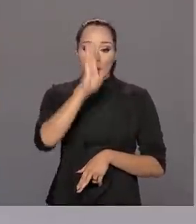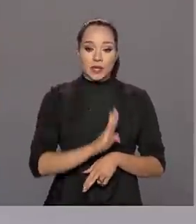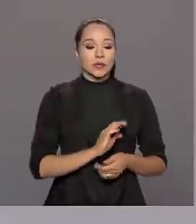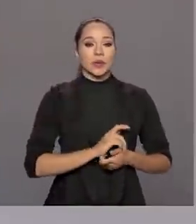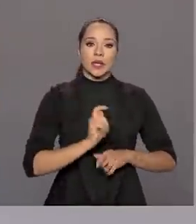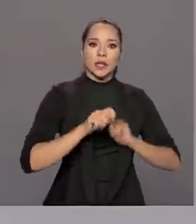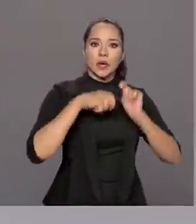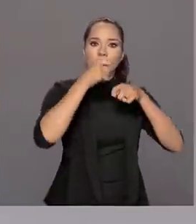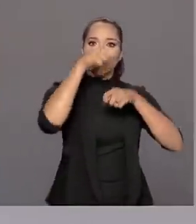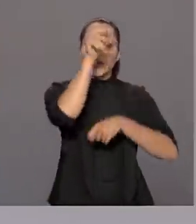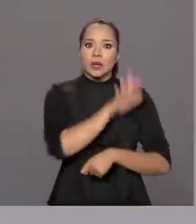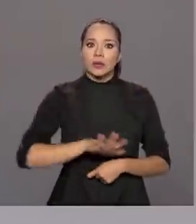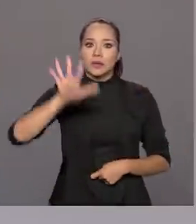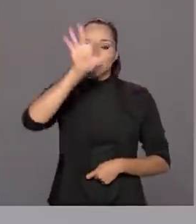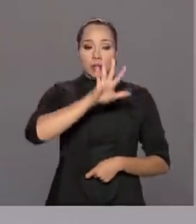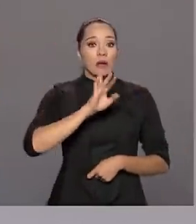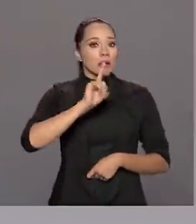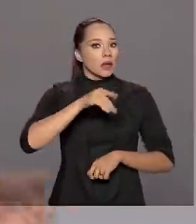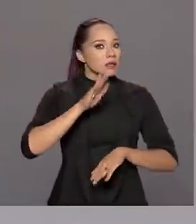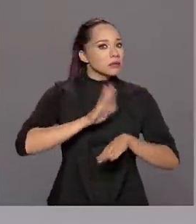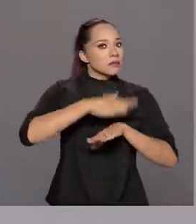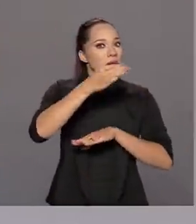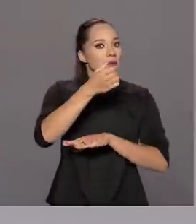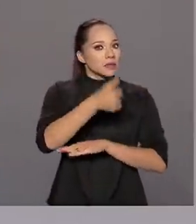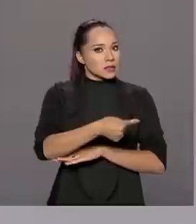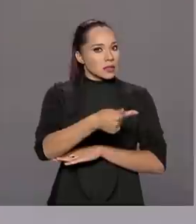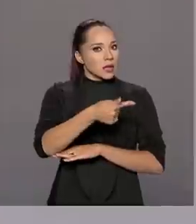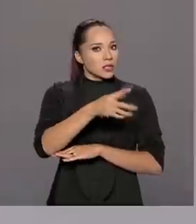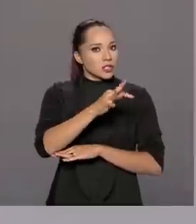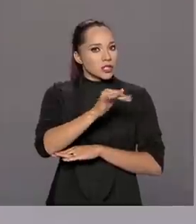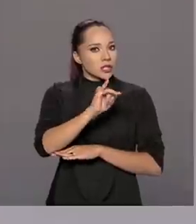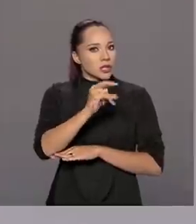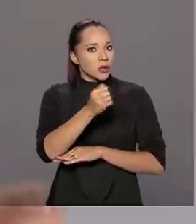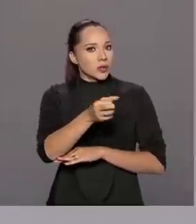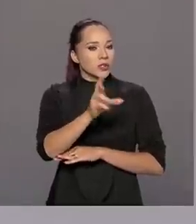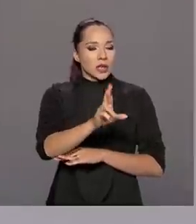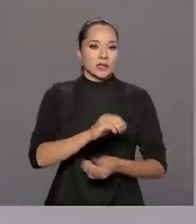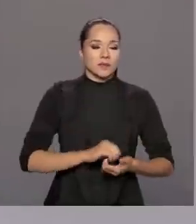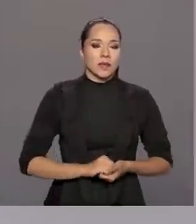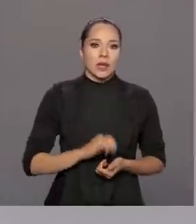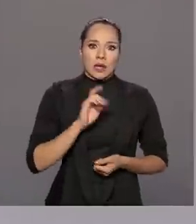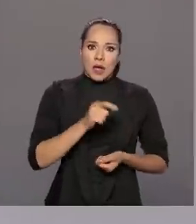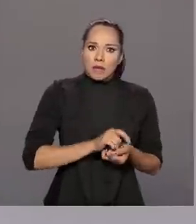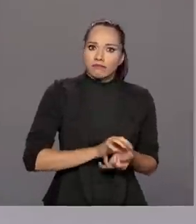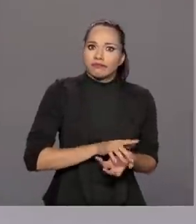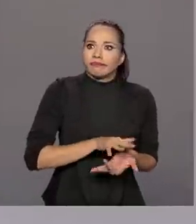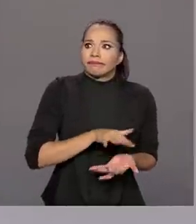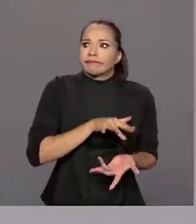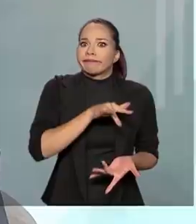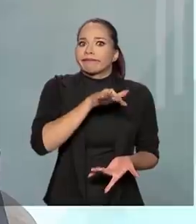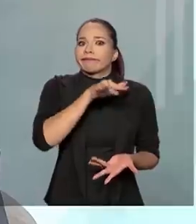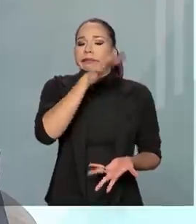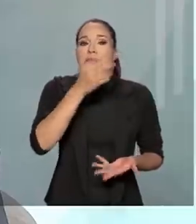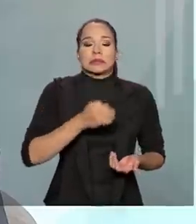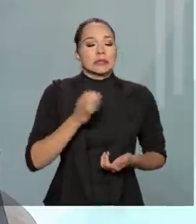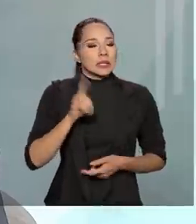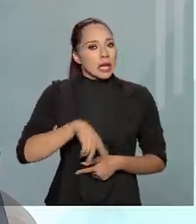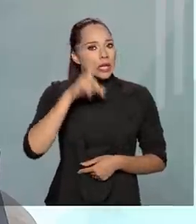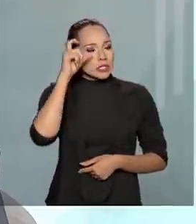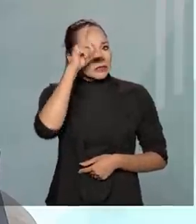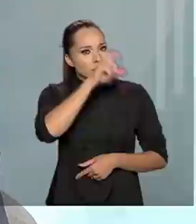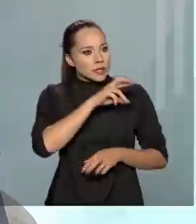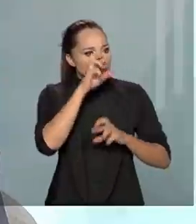da economia nacional, que é de mais de 7 trilhões de reais. É um volume grande de recursos? É difícil